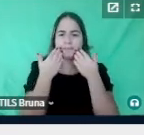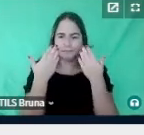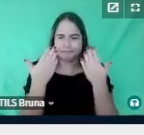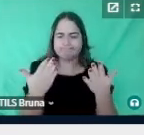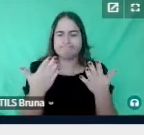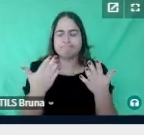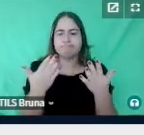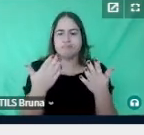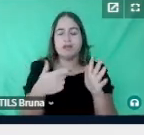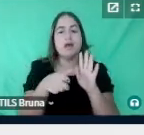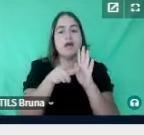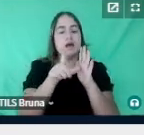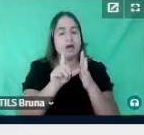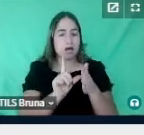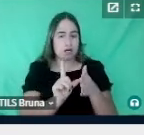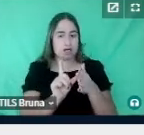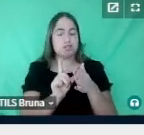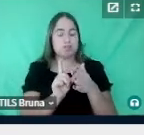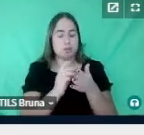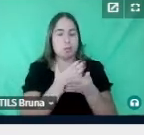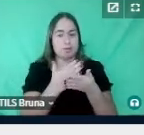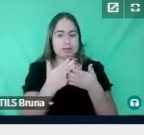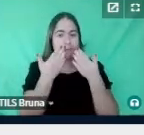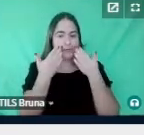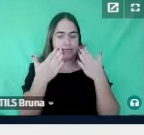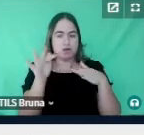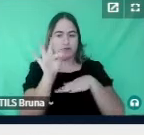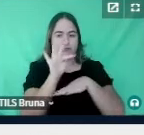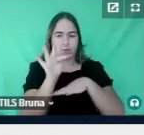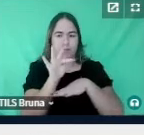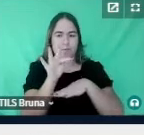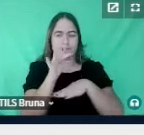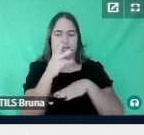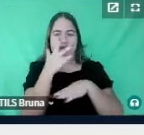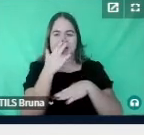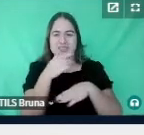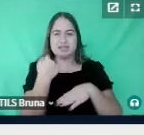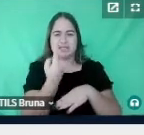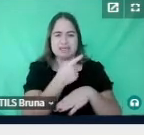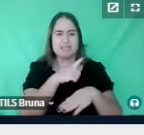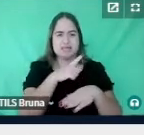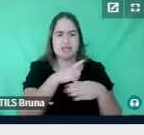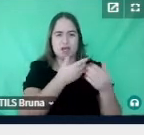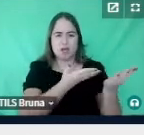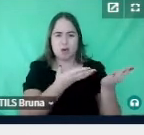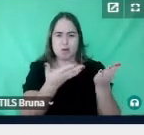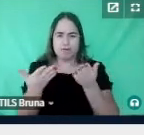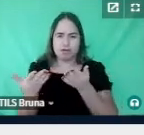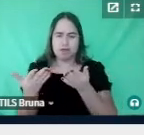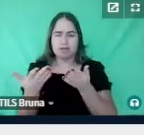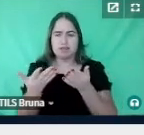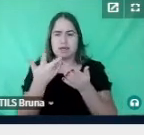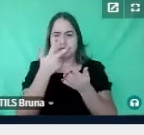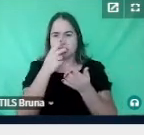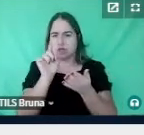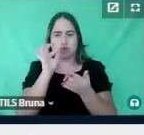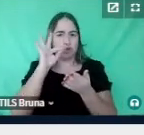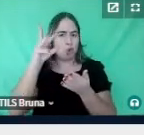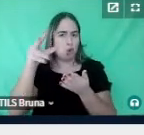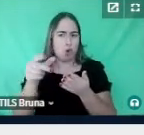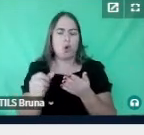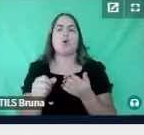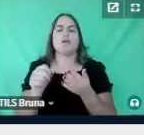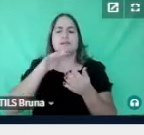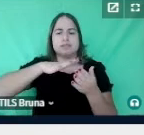Antes de fazer as apresentações formais, como, assim, nós temos vários convidados e nem todos, como eu disse, são da academia, nem